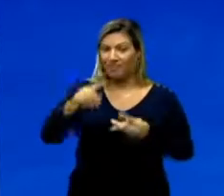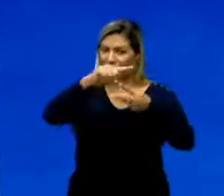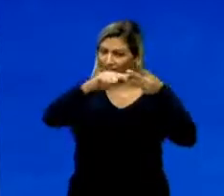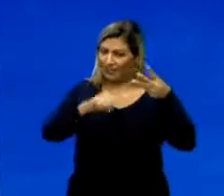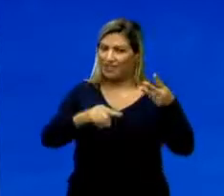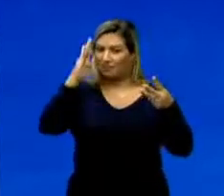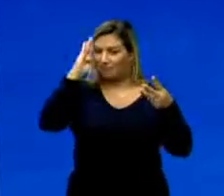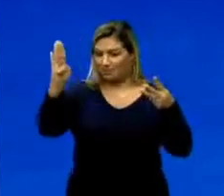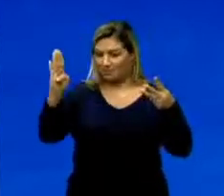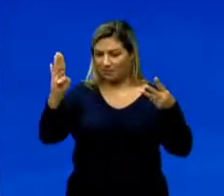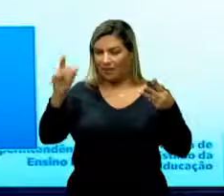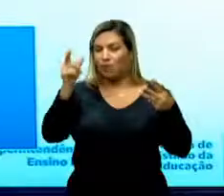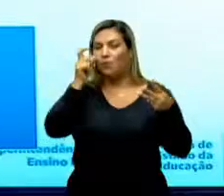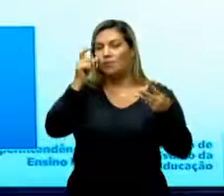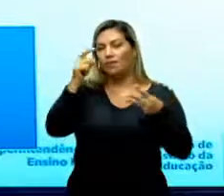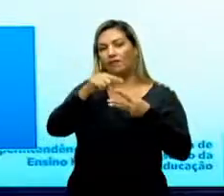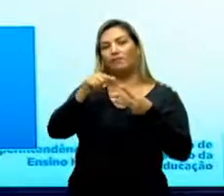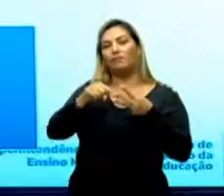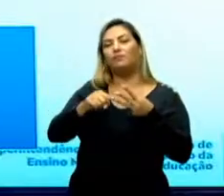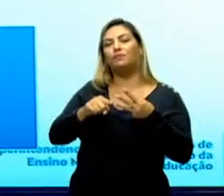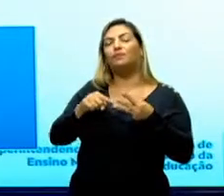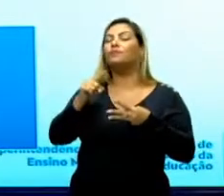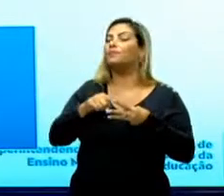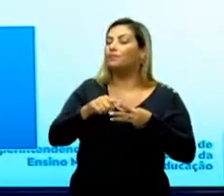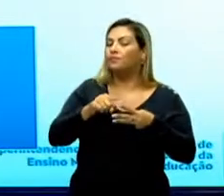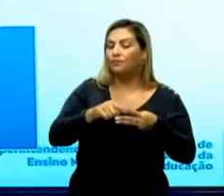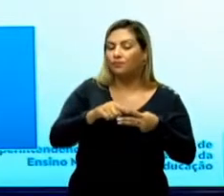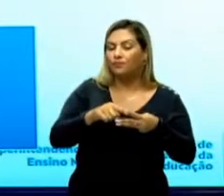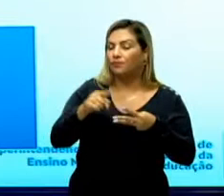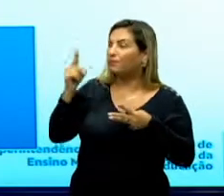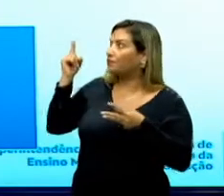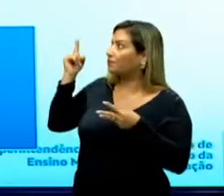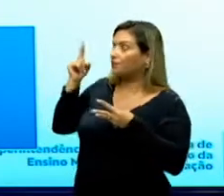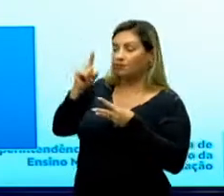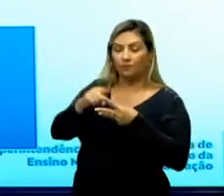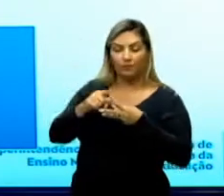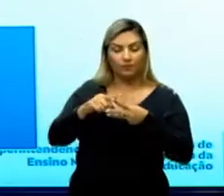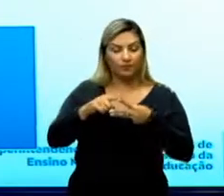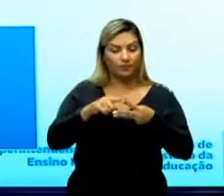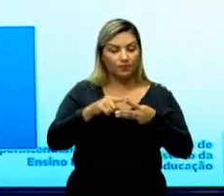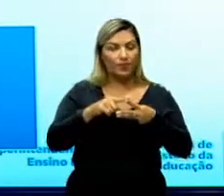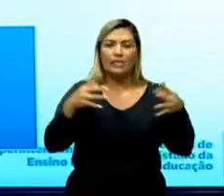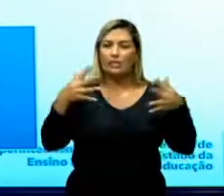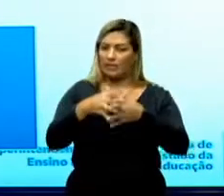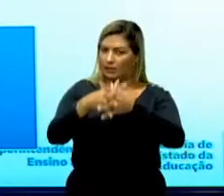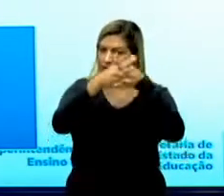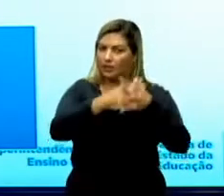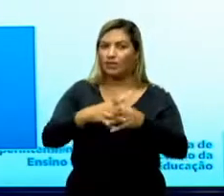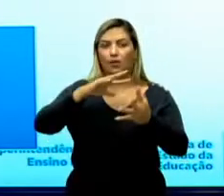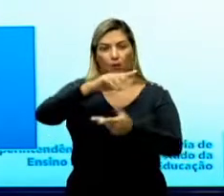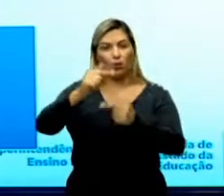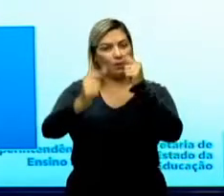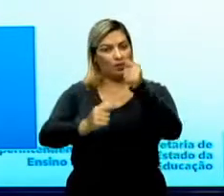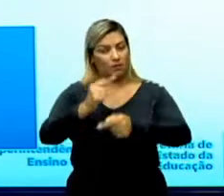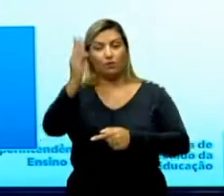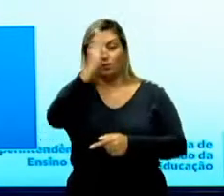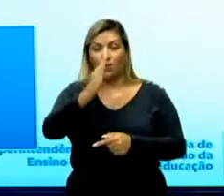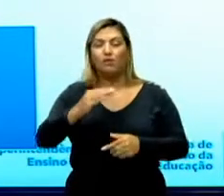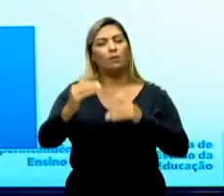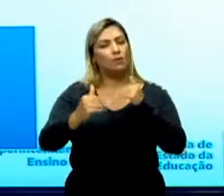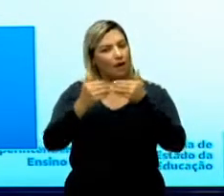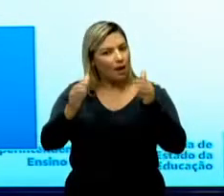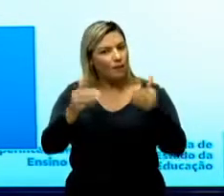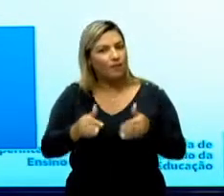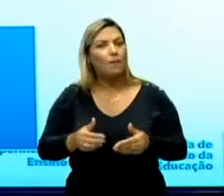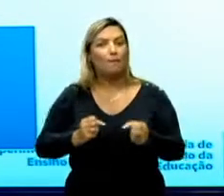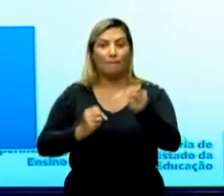pontos, observem aí. O primeiro ponto, a interferência da globalização no Brasil, foi o processo de